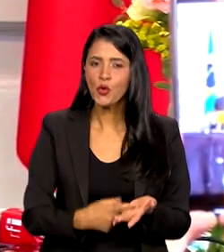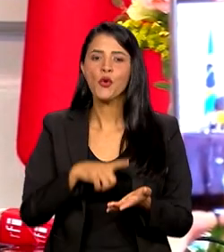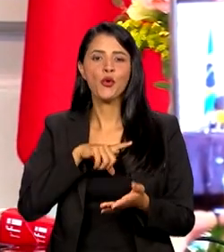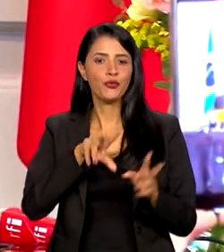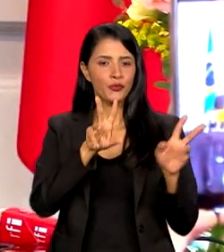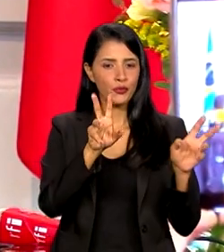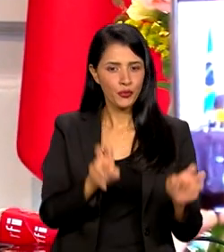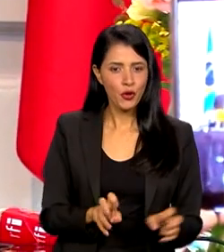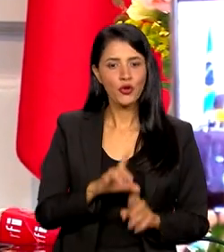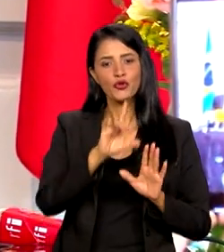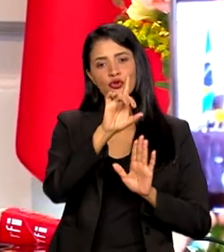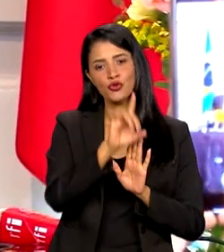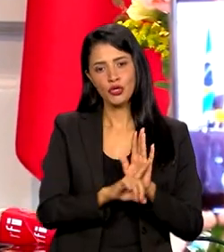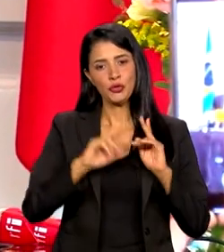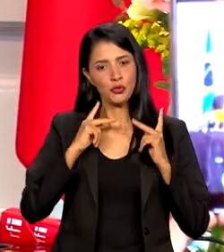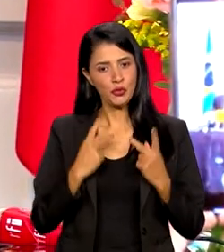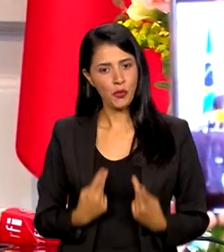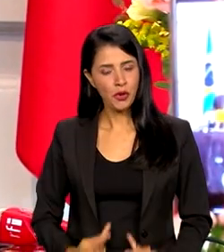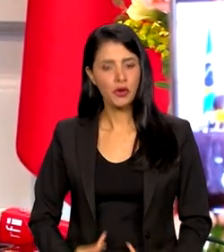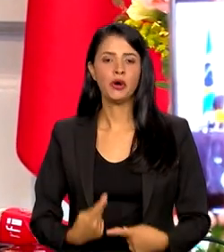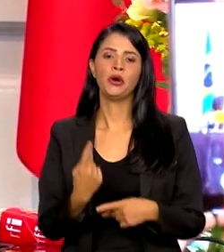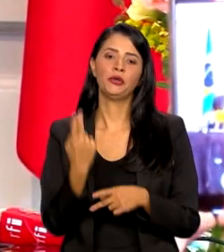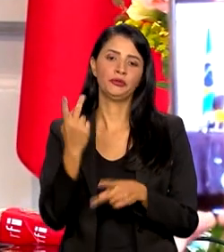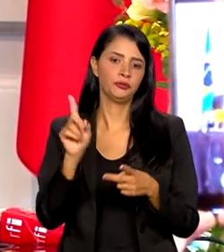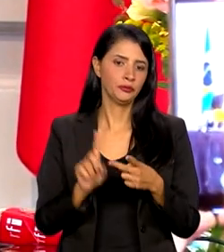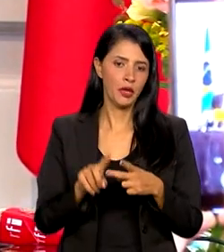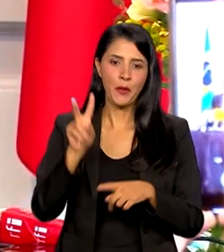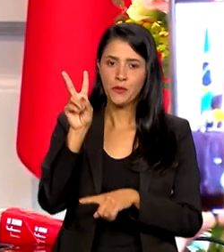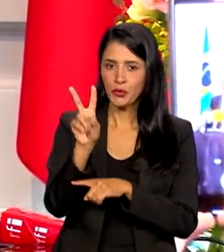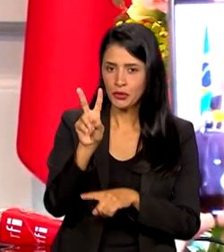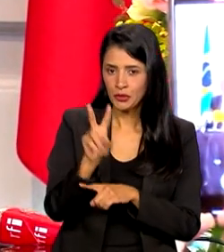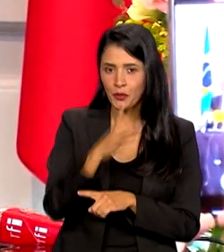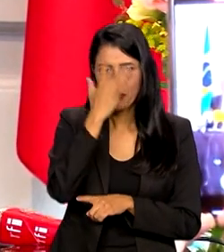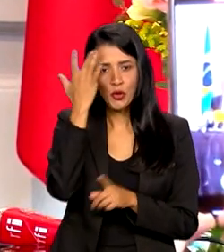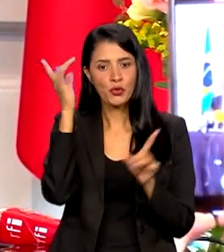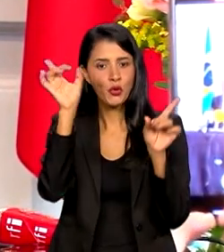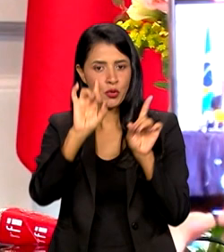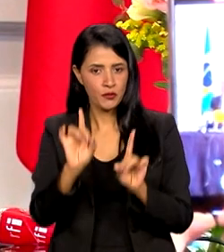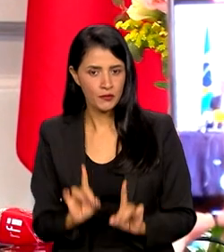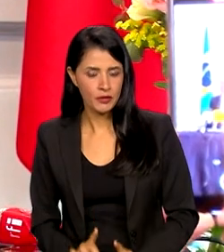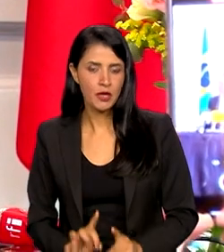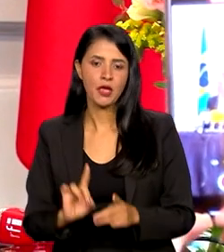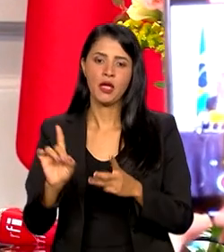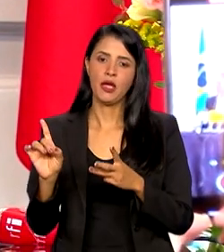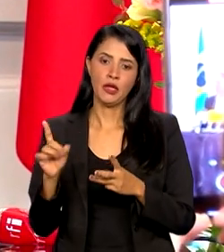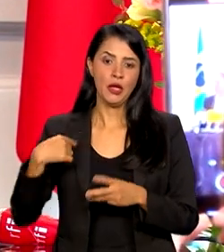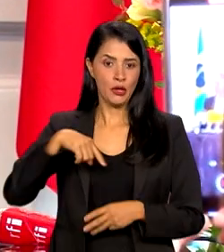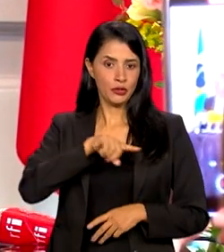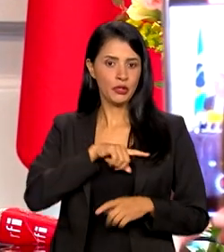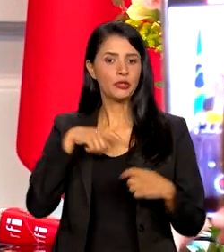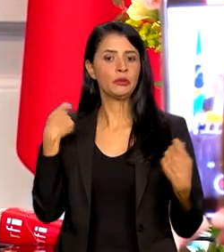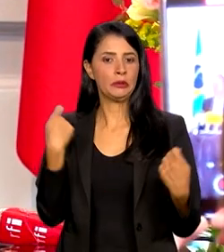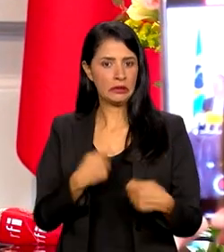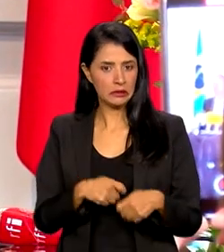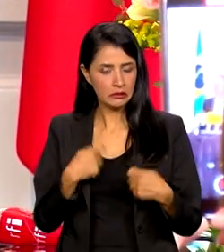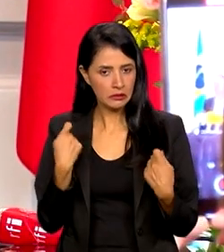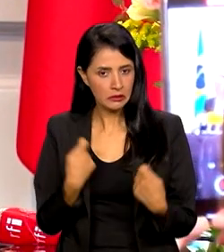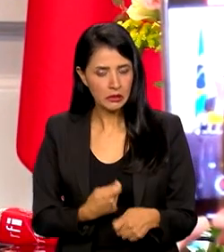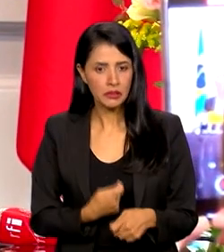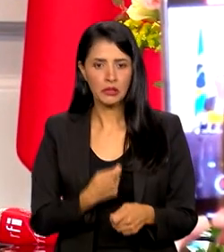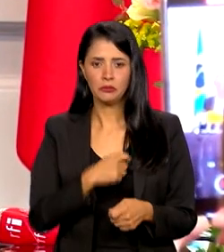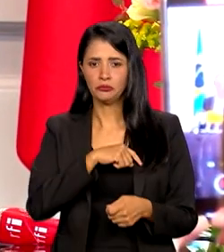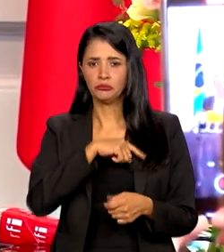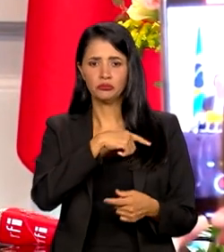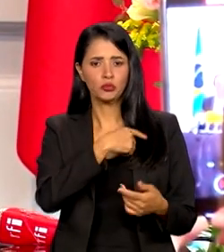em relação à proteção de pessoas com deficiência. Nós temos que combater qualquer tipo de